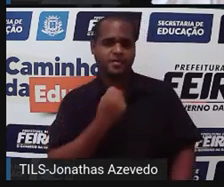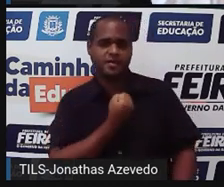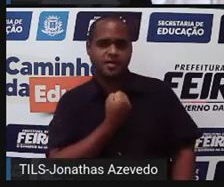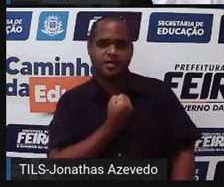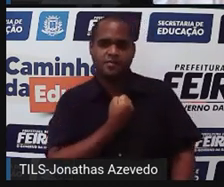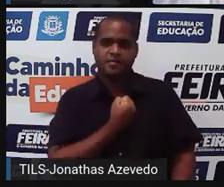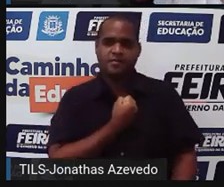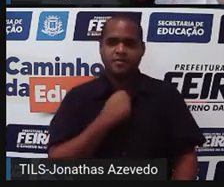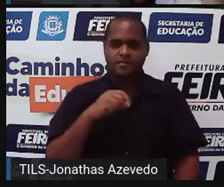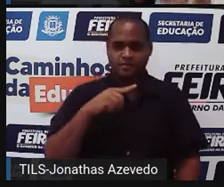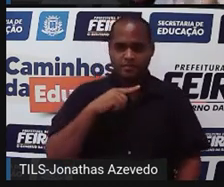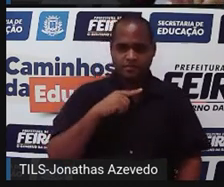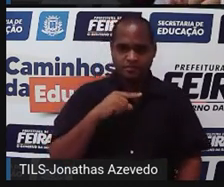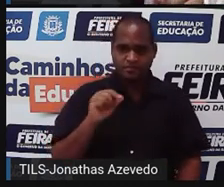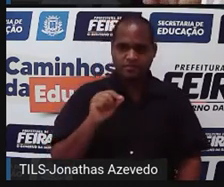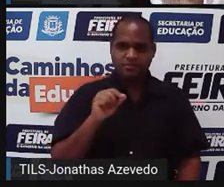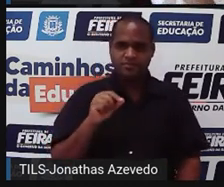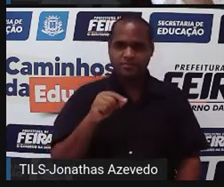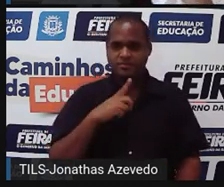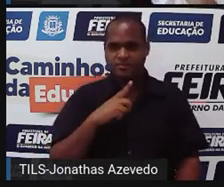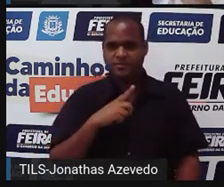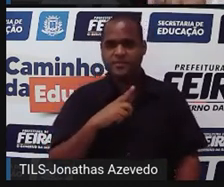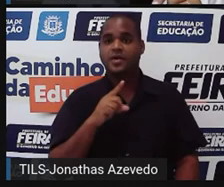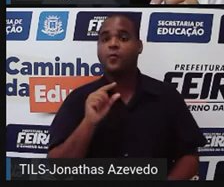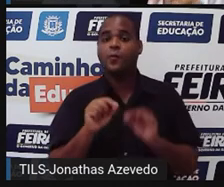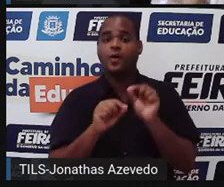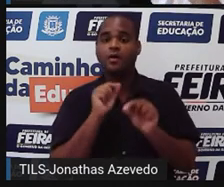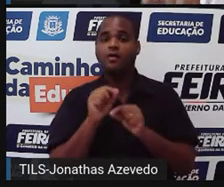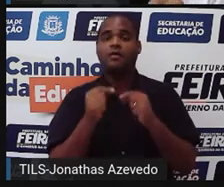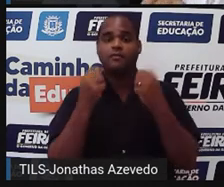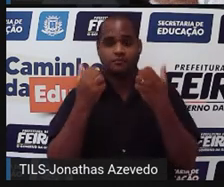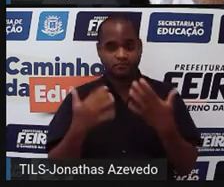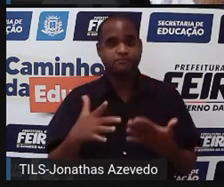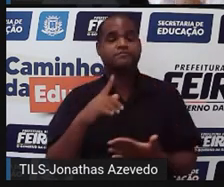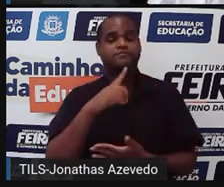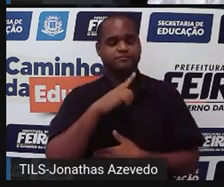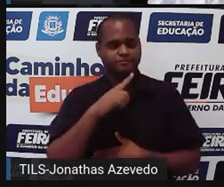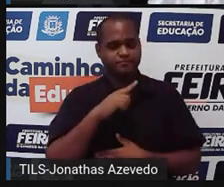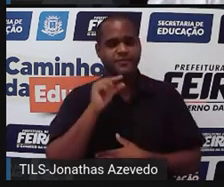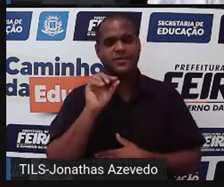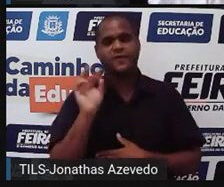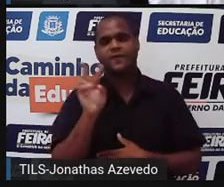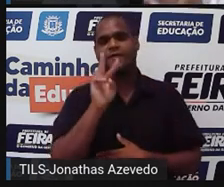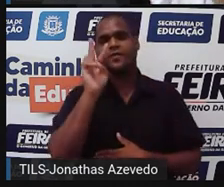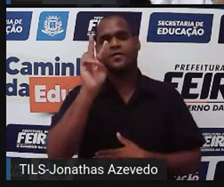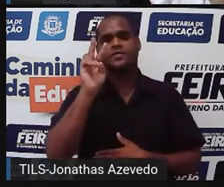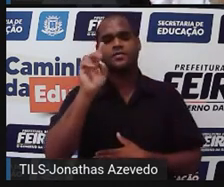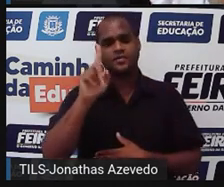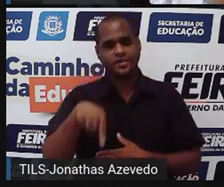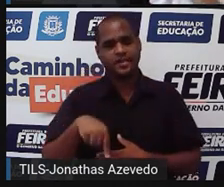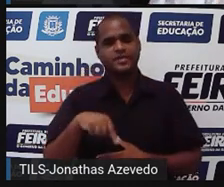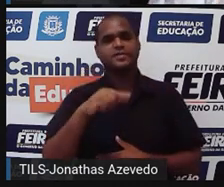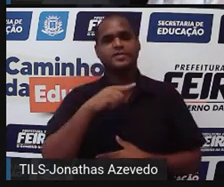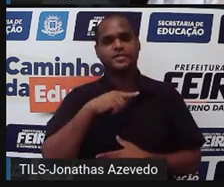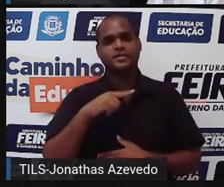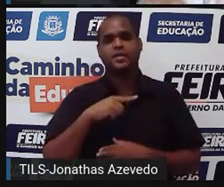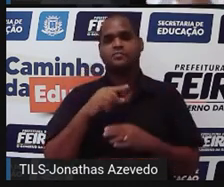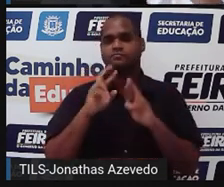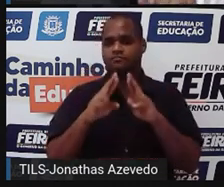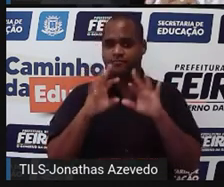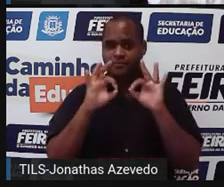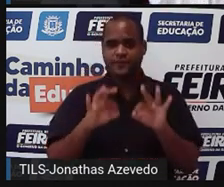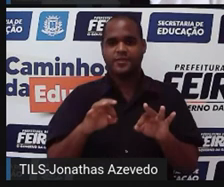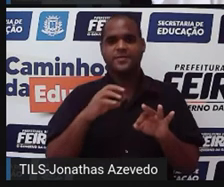Tá? Esse ponto é o ponto que tem os valores que tem a solução